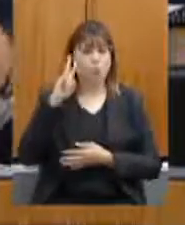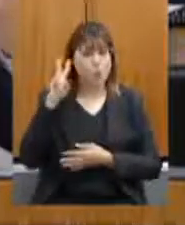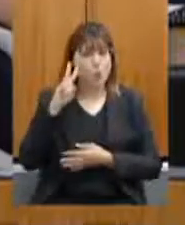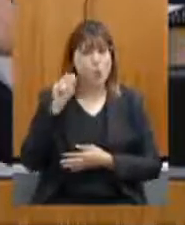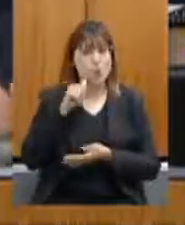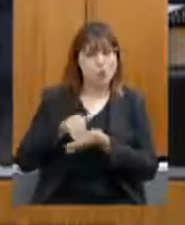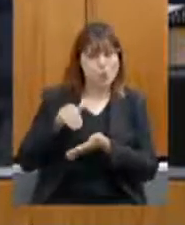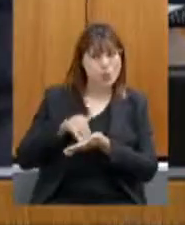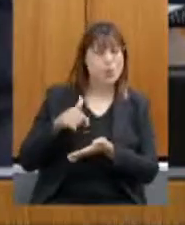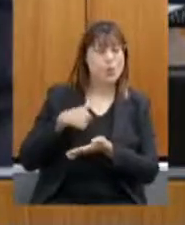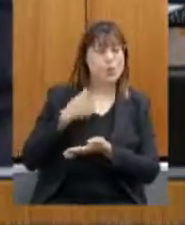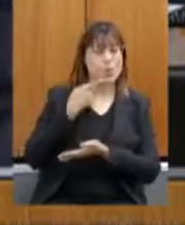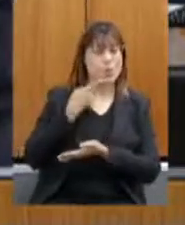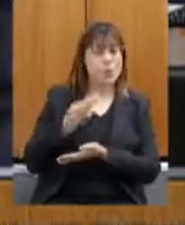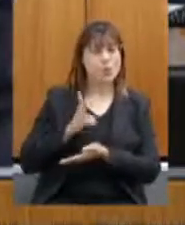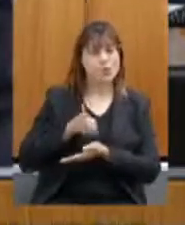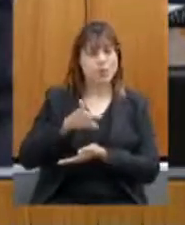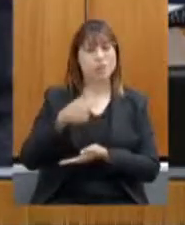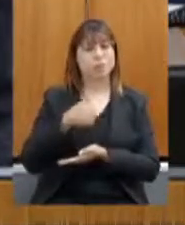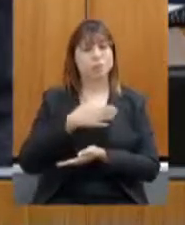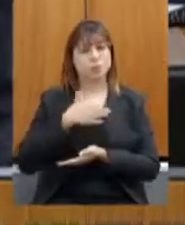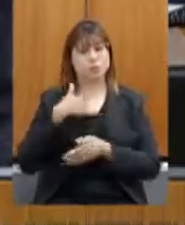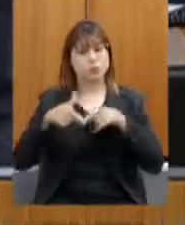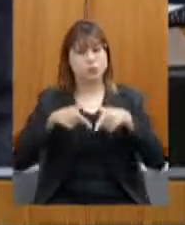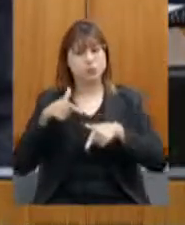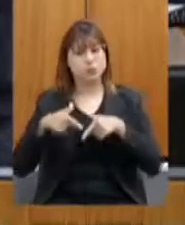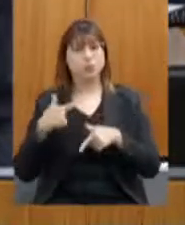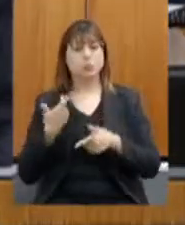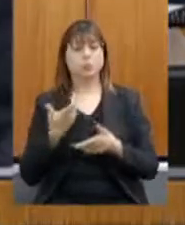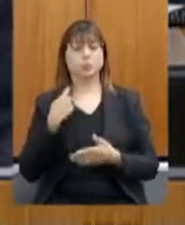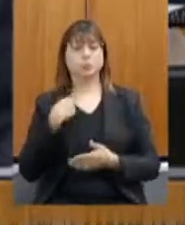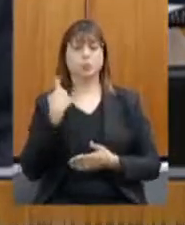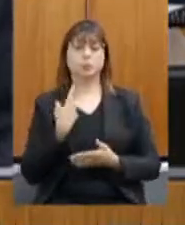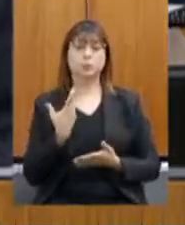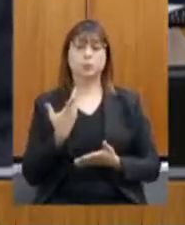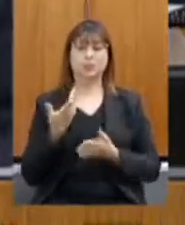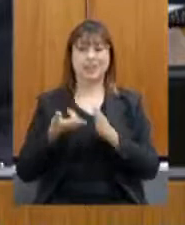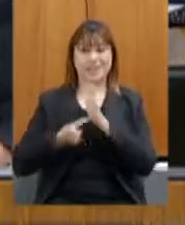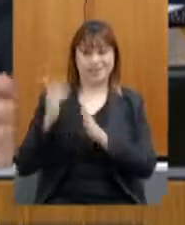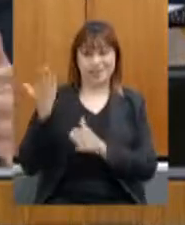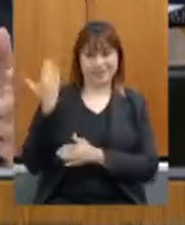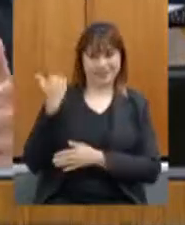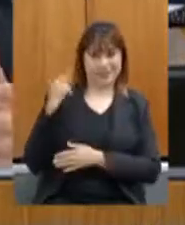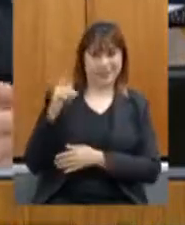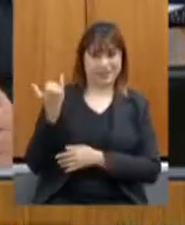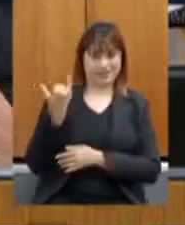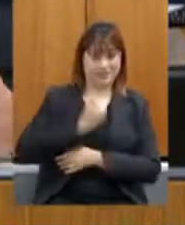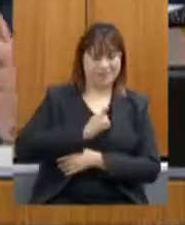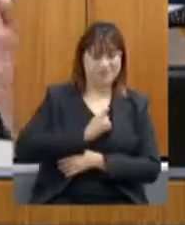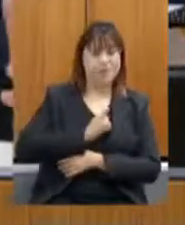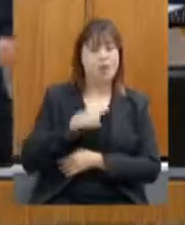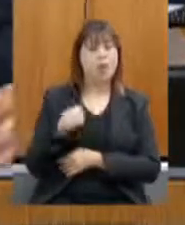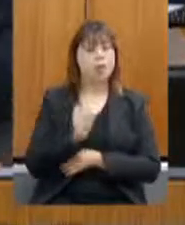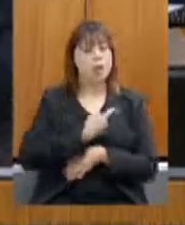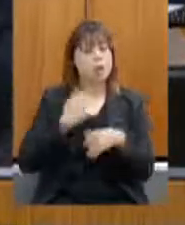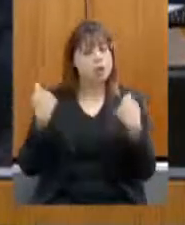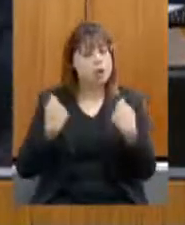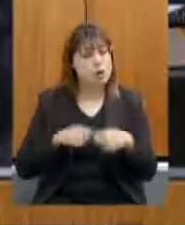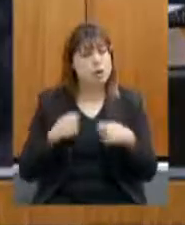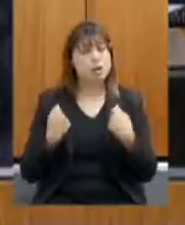levo isso para o meu mandato quando a senhora certa vez me disse que nós precisamos